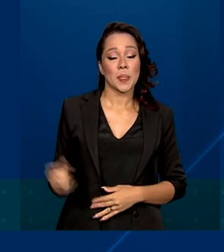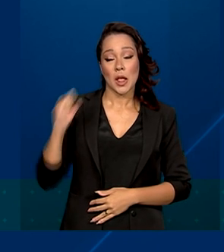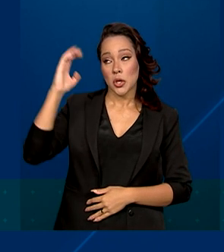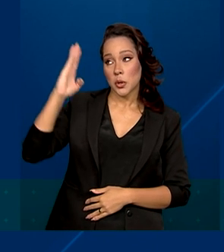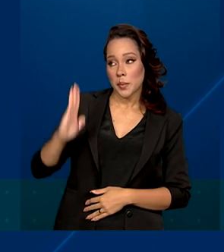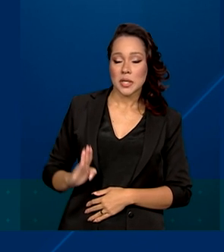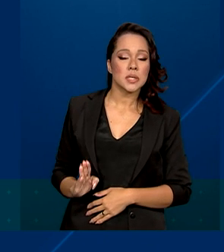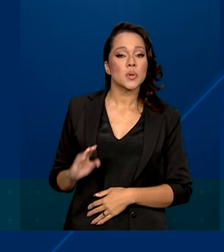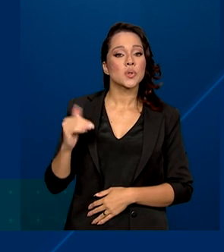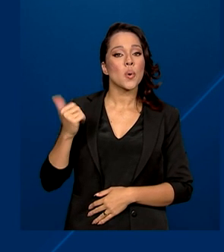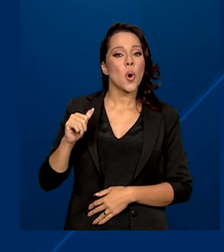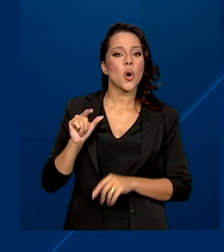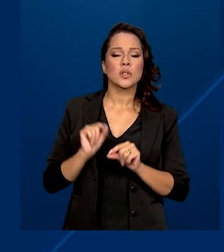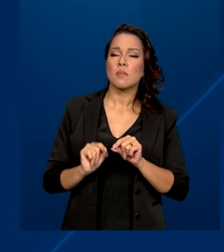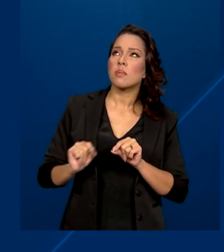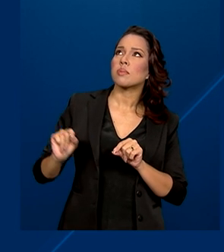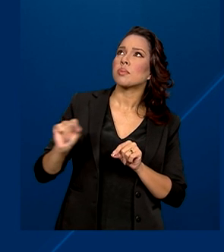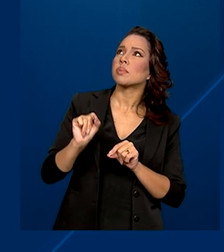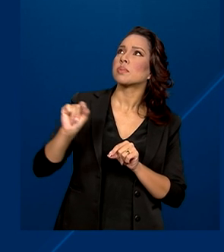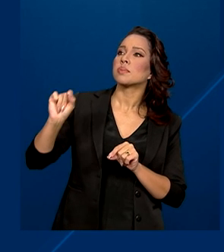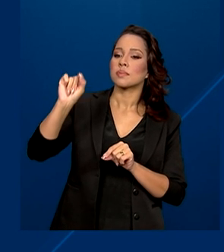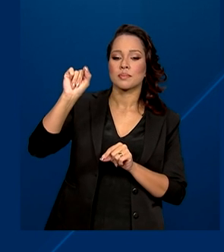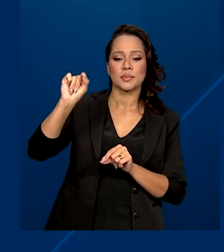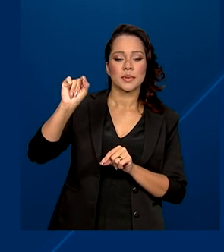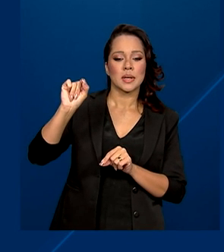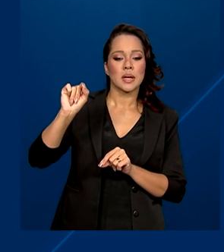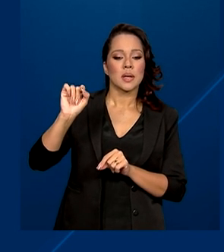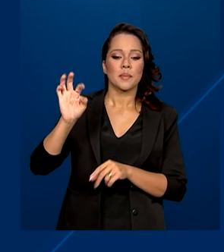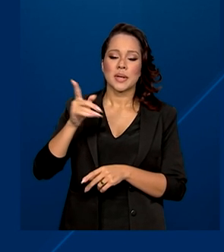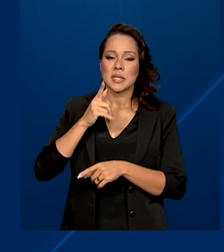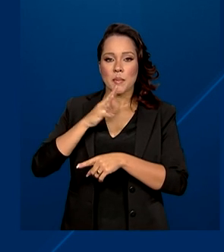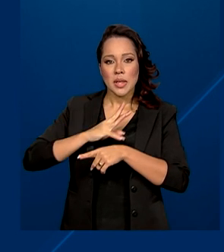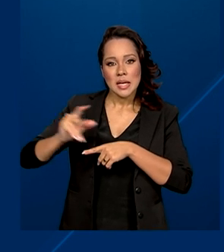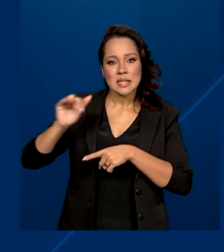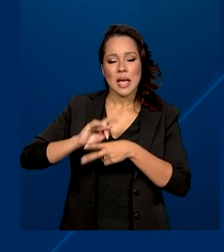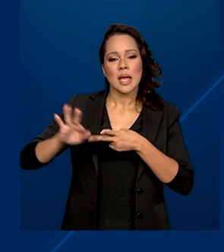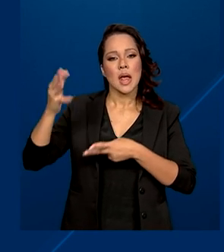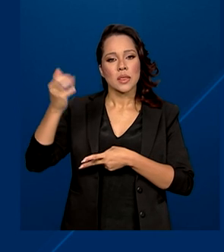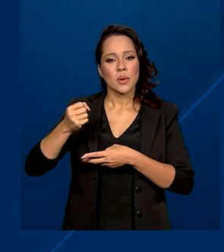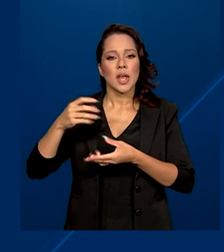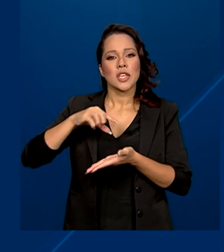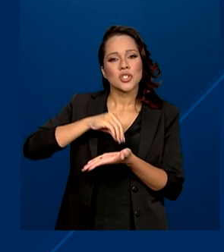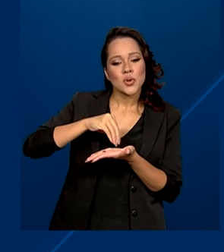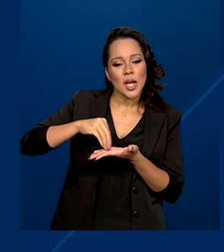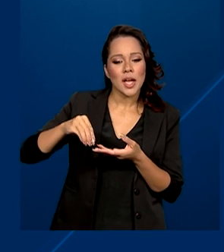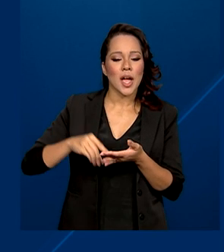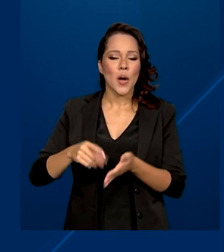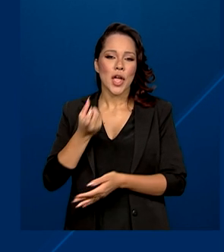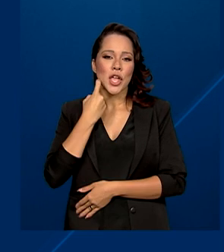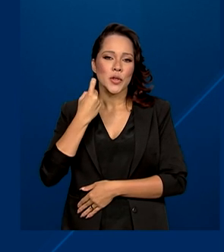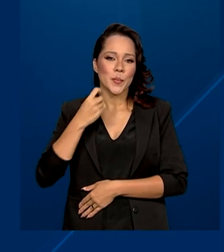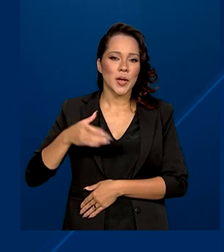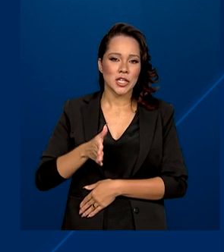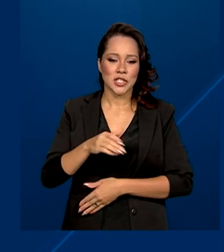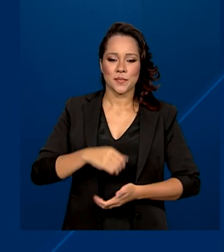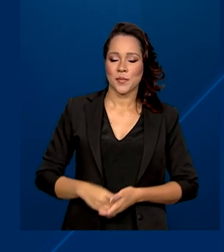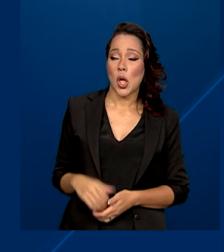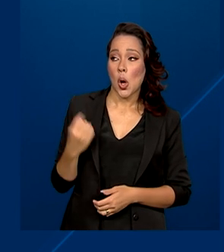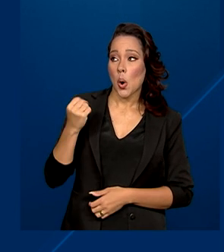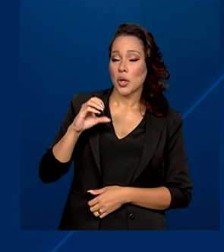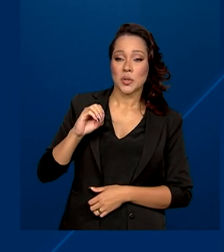Brasil, são 11 rotas consolidadas, como a do açaí, do leite, do cacau e do peixe. 800